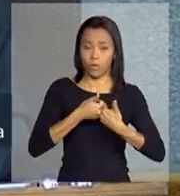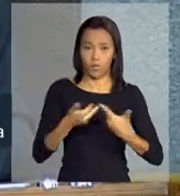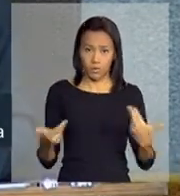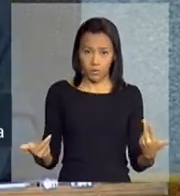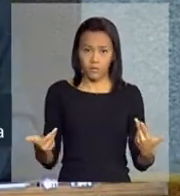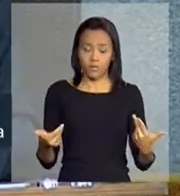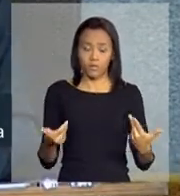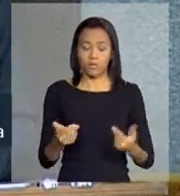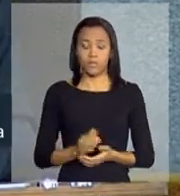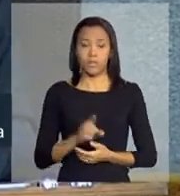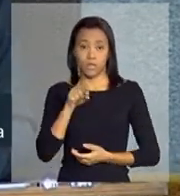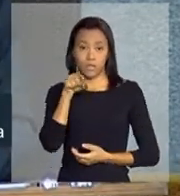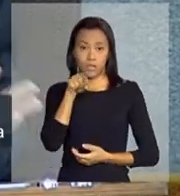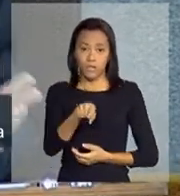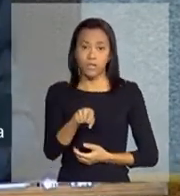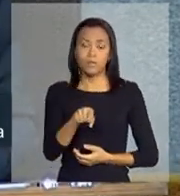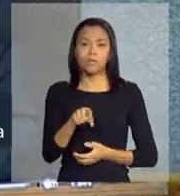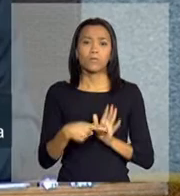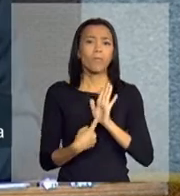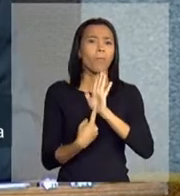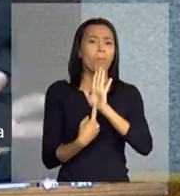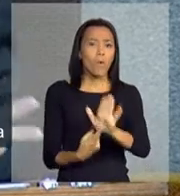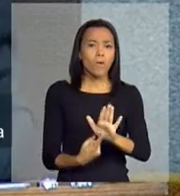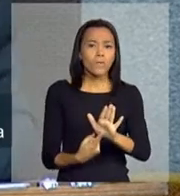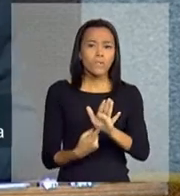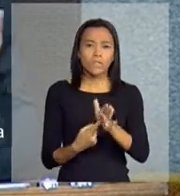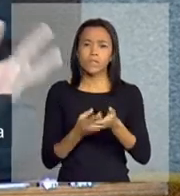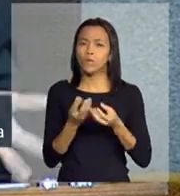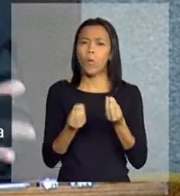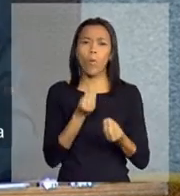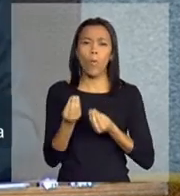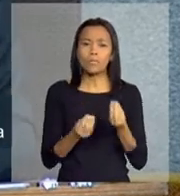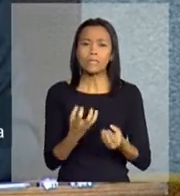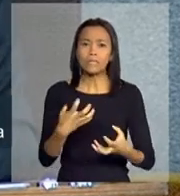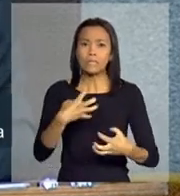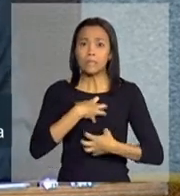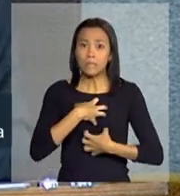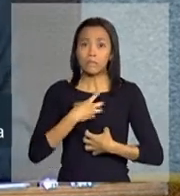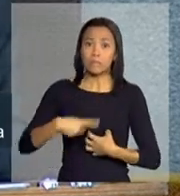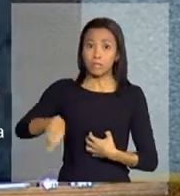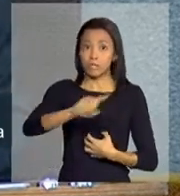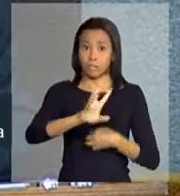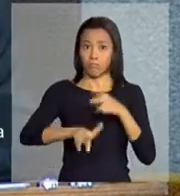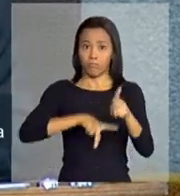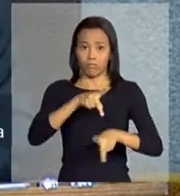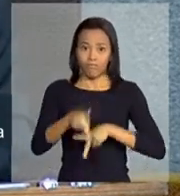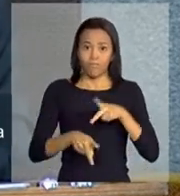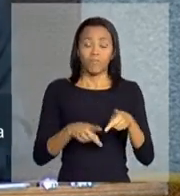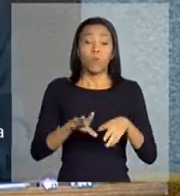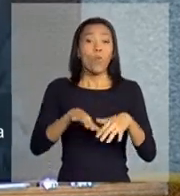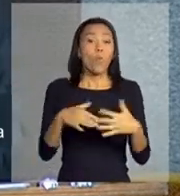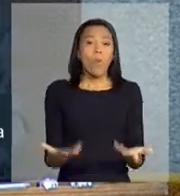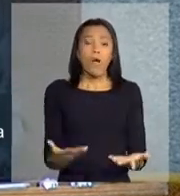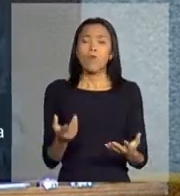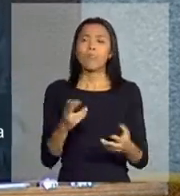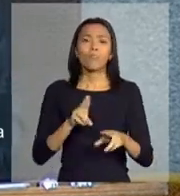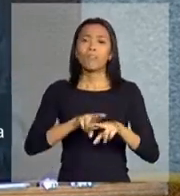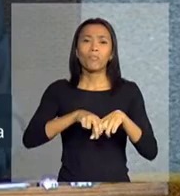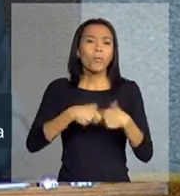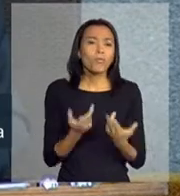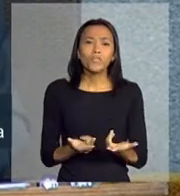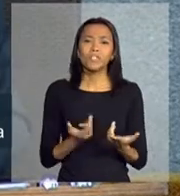dentro dos índices de preço, seus impactos, e deixar bem claro quais são os componentes que estão